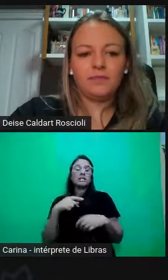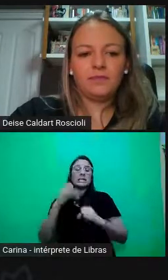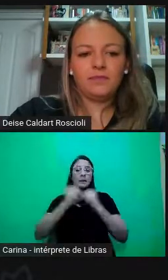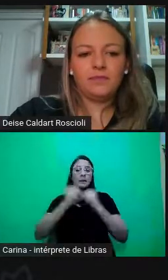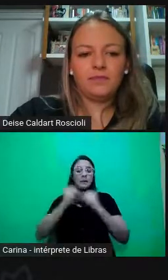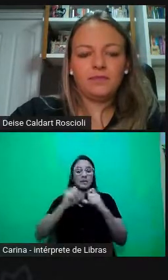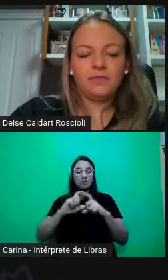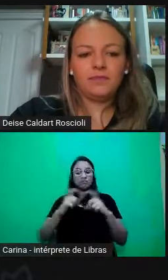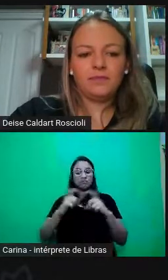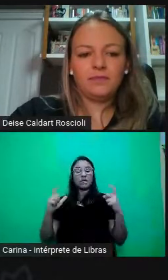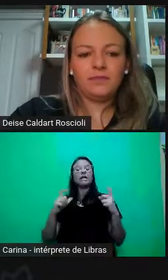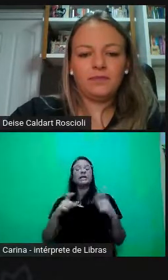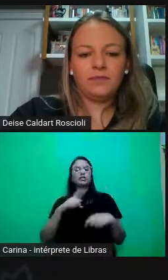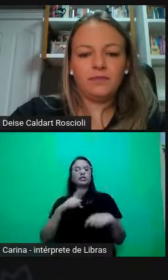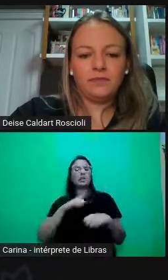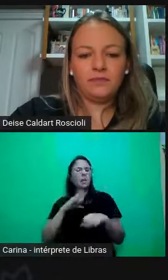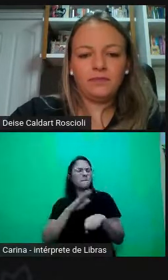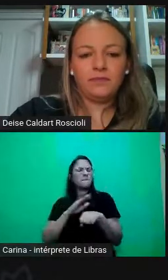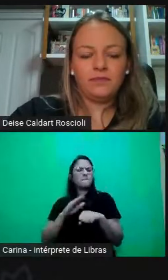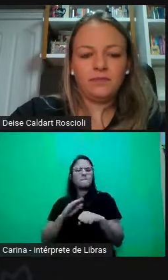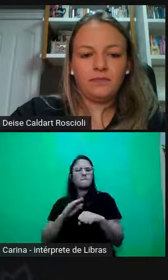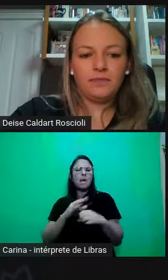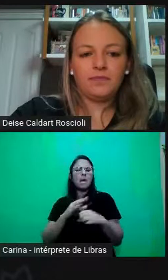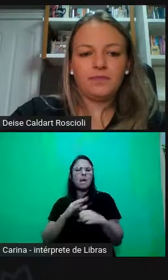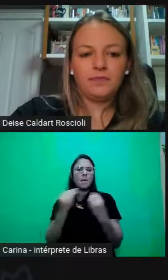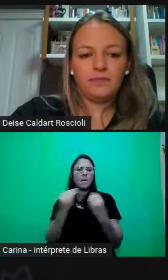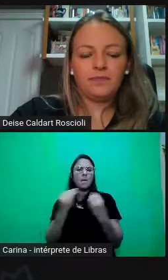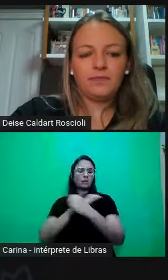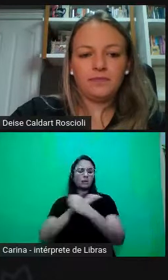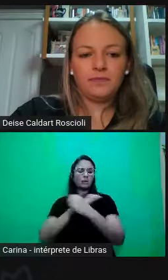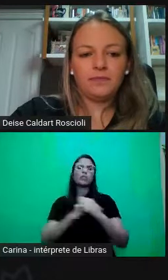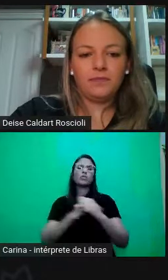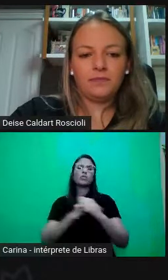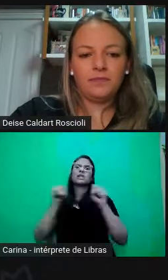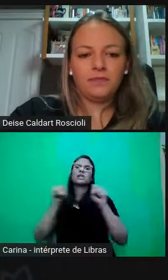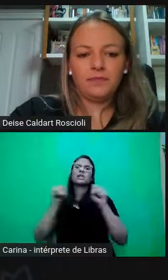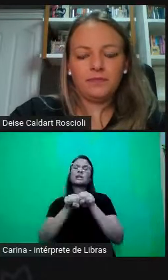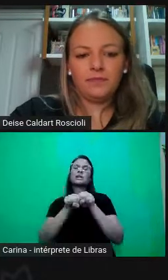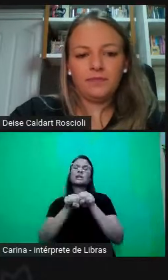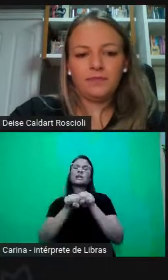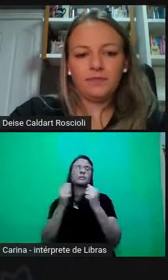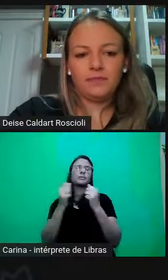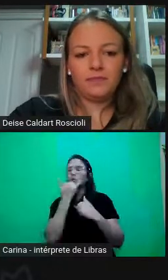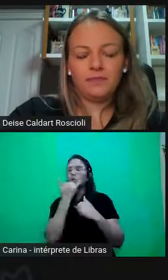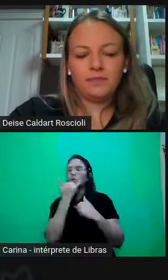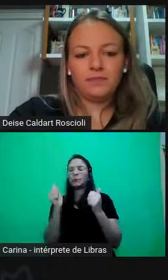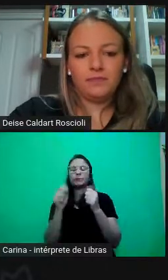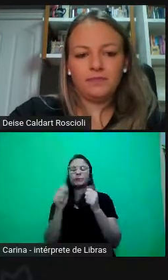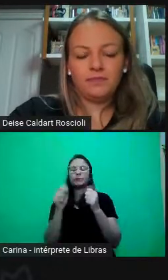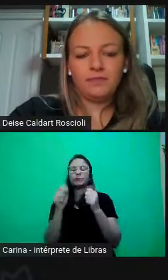tecnologias também se destacam bastante como organizações que dão prioridade no momento de contratação para pessoas que